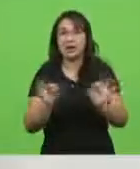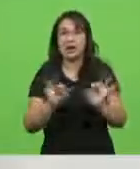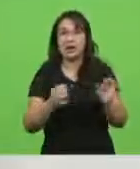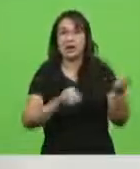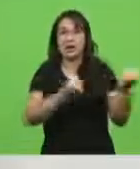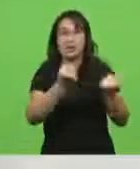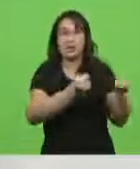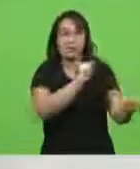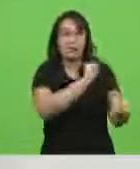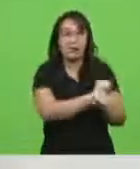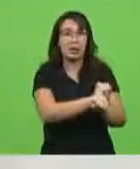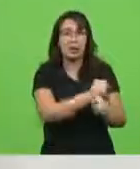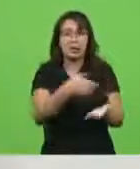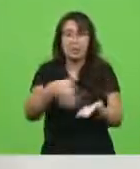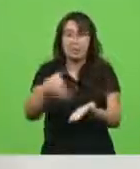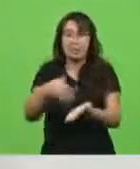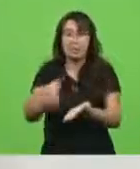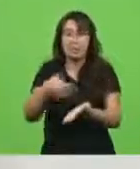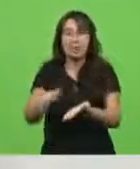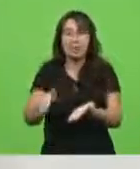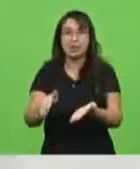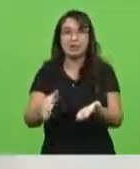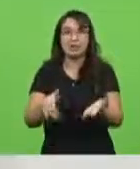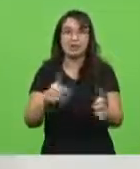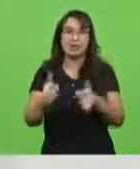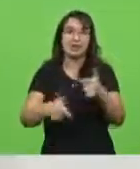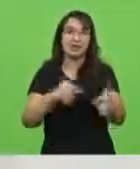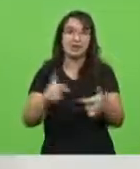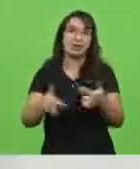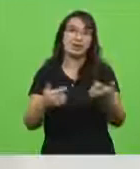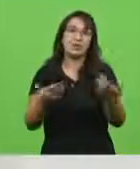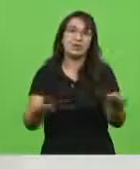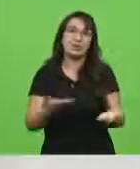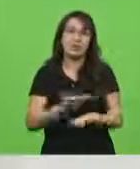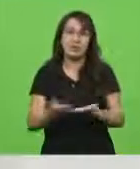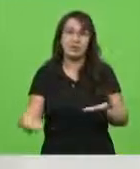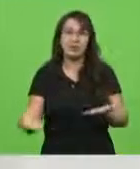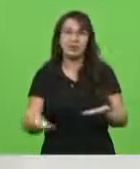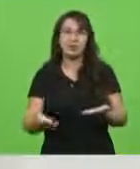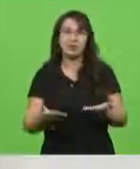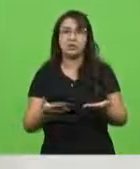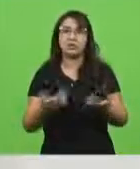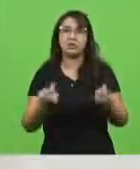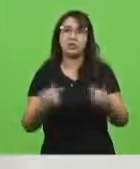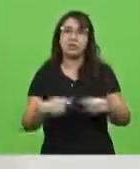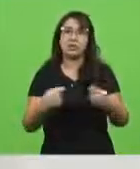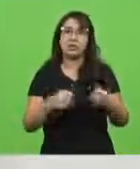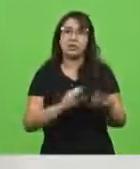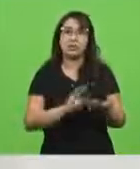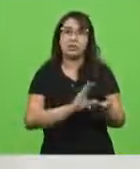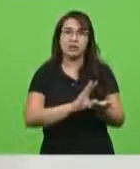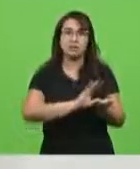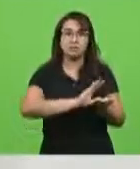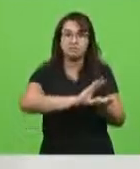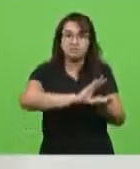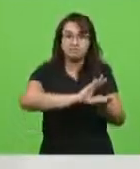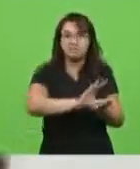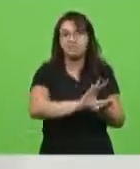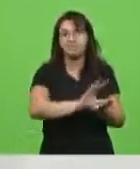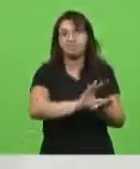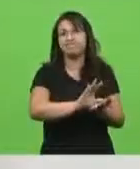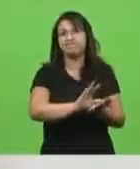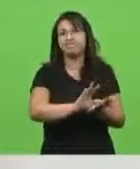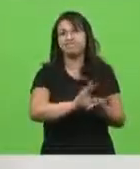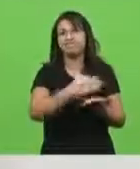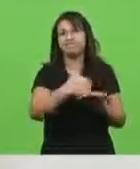funcionário. Então, não cobra o juro, abre uma linha de financiamento para mim, pelo amor de Deus, eu estou com